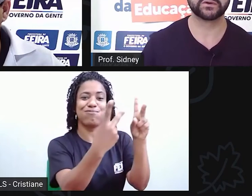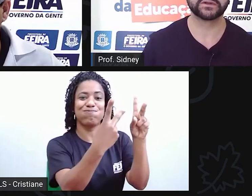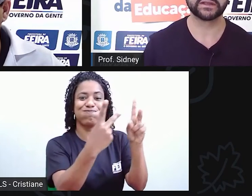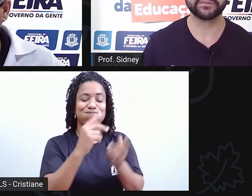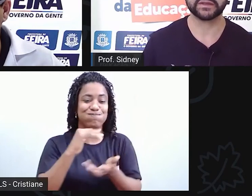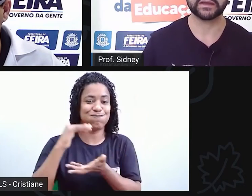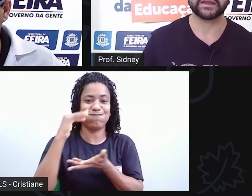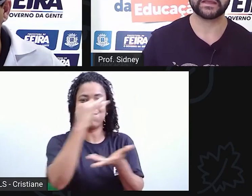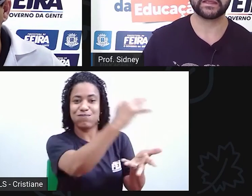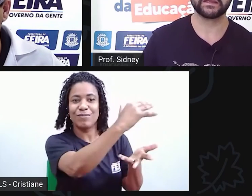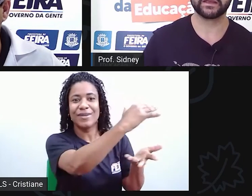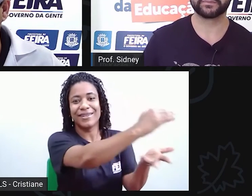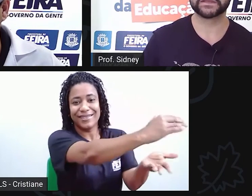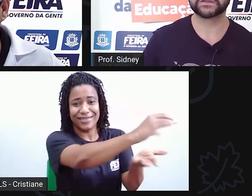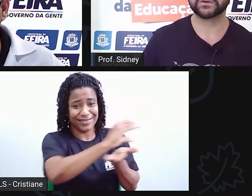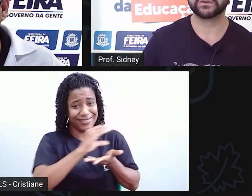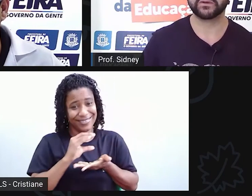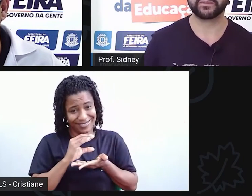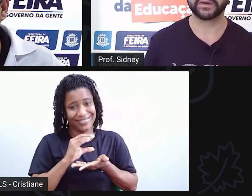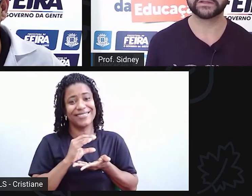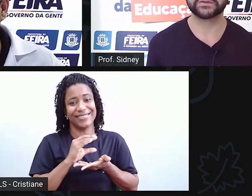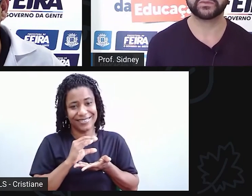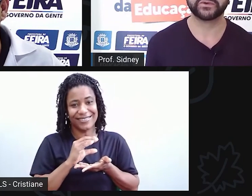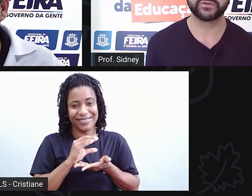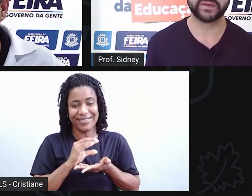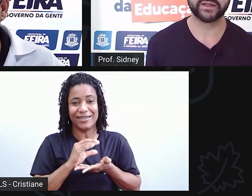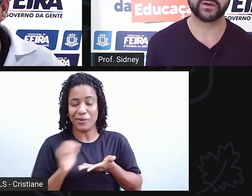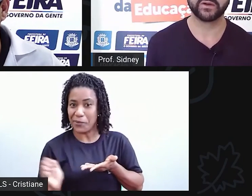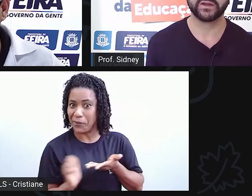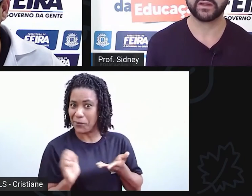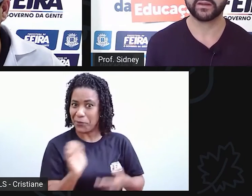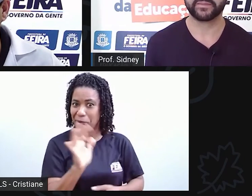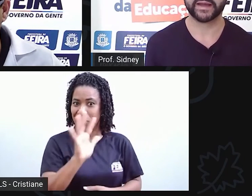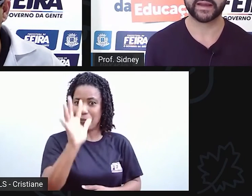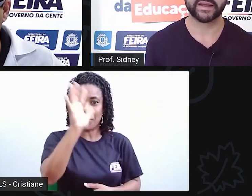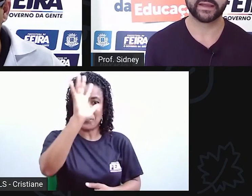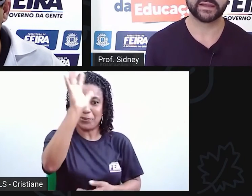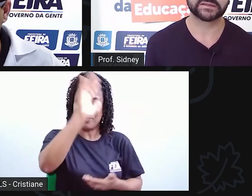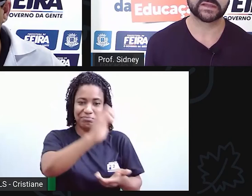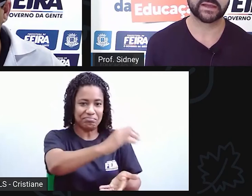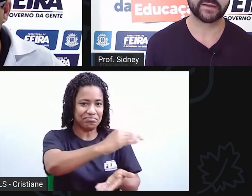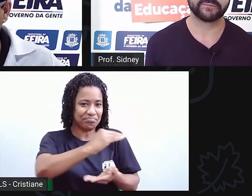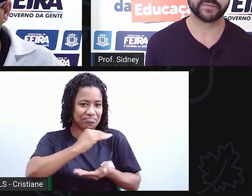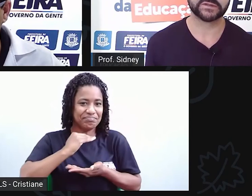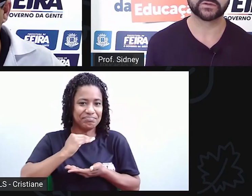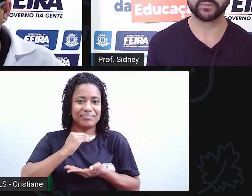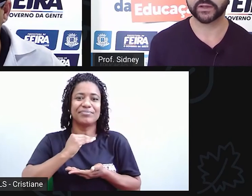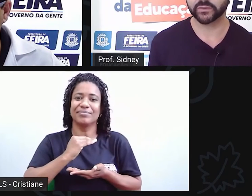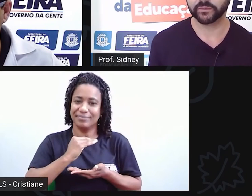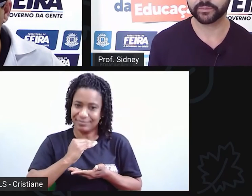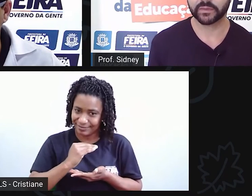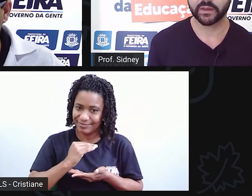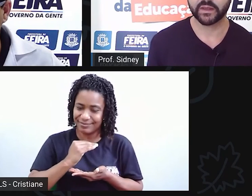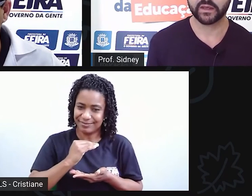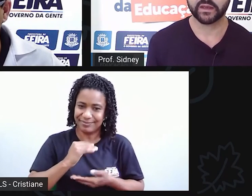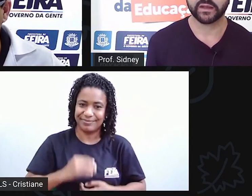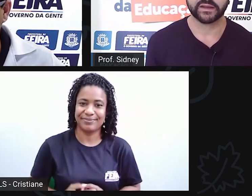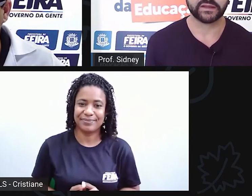em conta, e repassou a um preço muito maior para esse comprador.